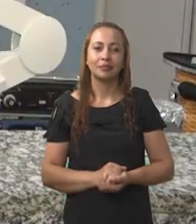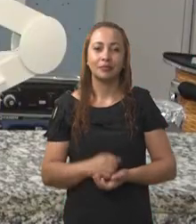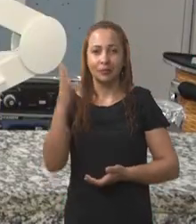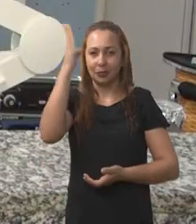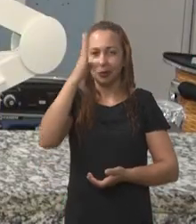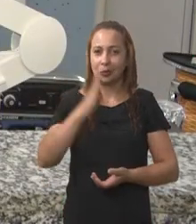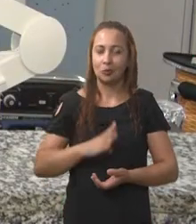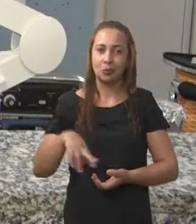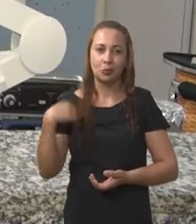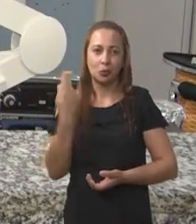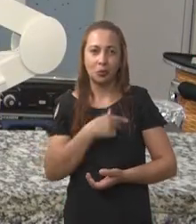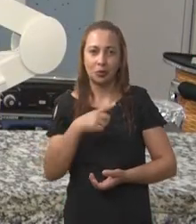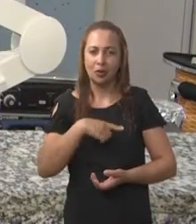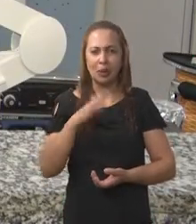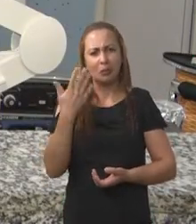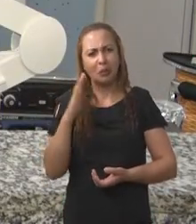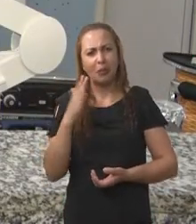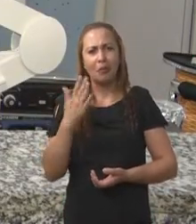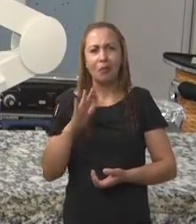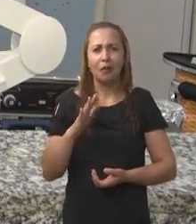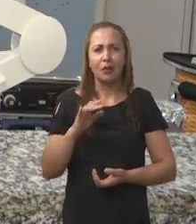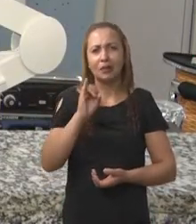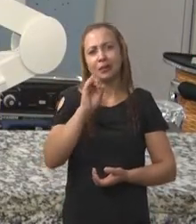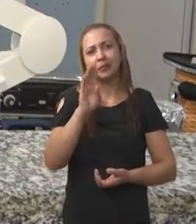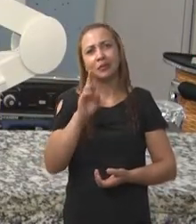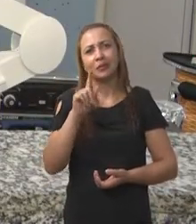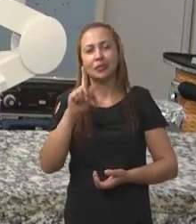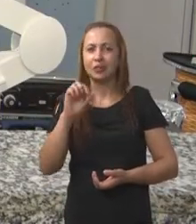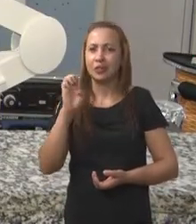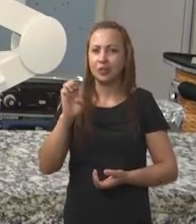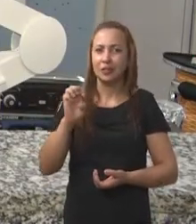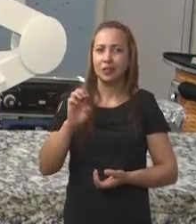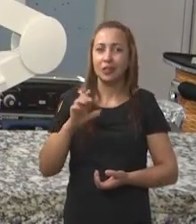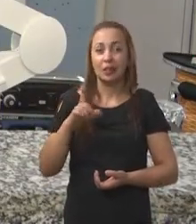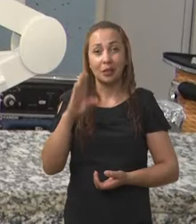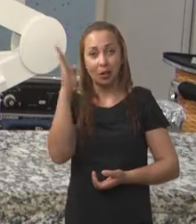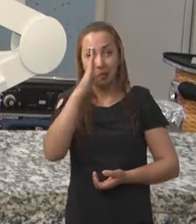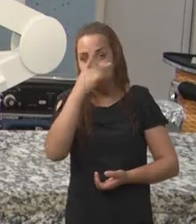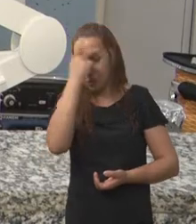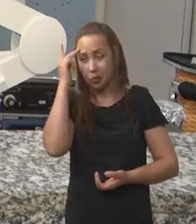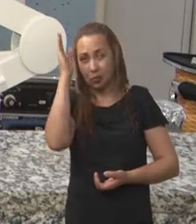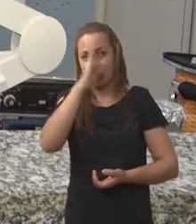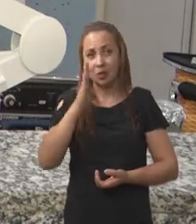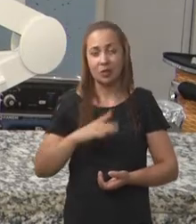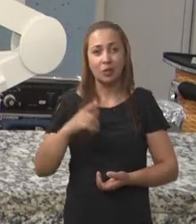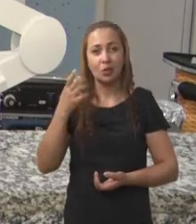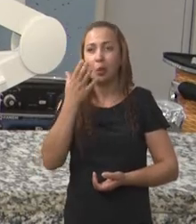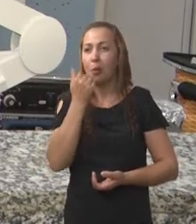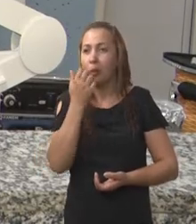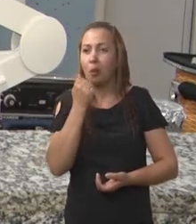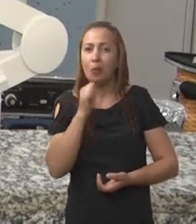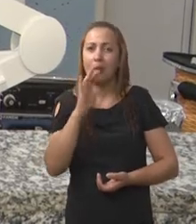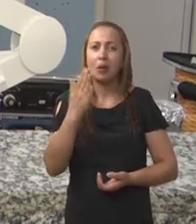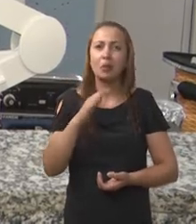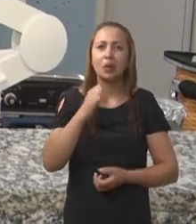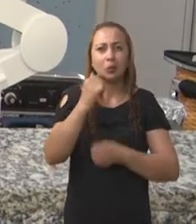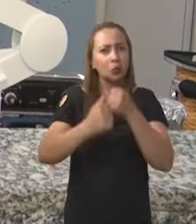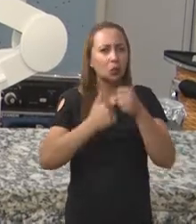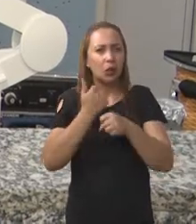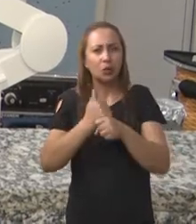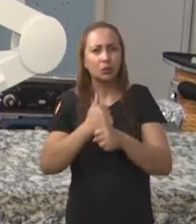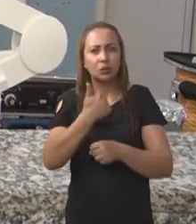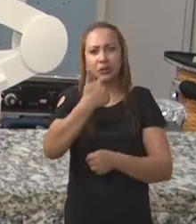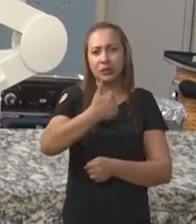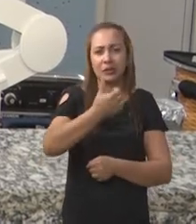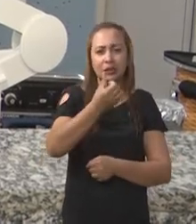No Brasil, a gente tem, em média, segundo dados do IBGE de 2020, que o brasileiro consome, cada brasileiro consome por ano,